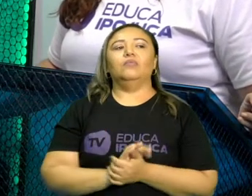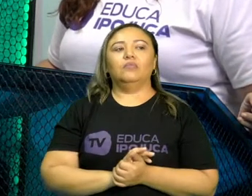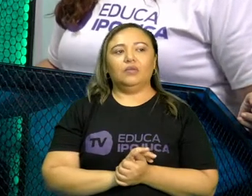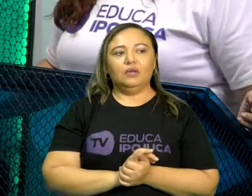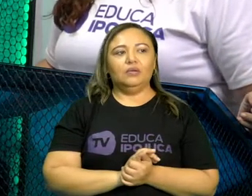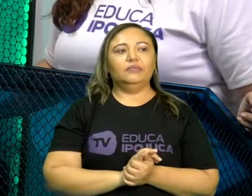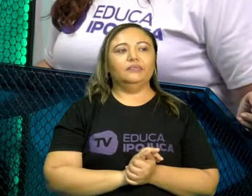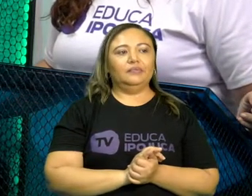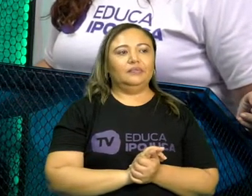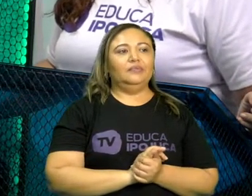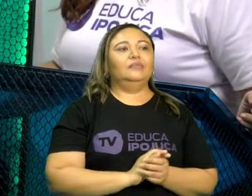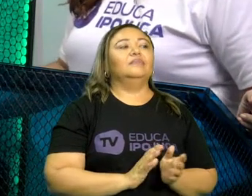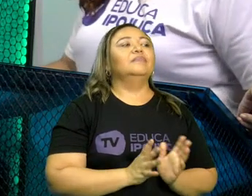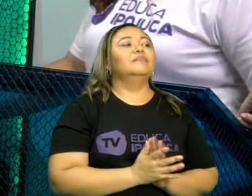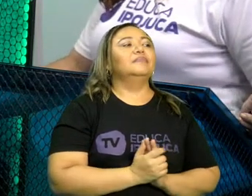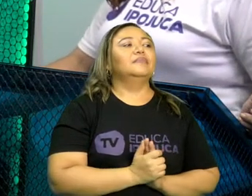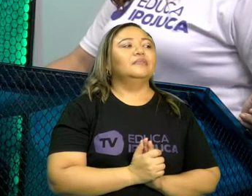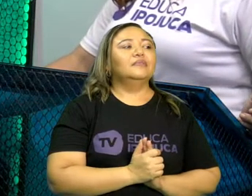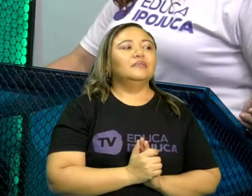semanal do seu salário.